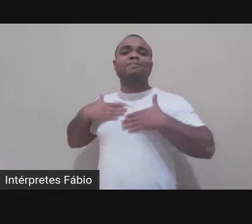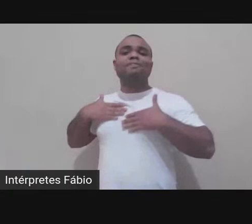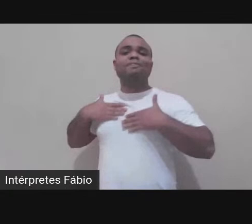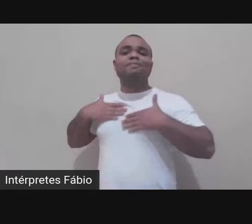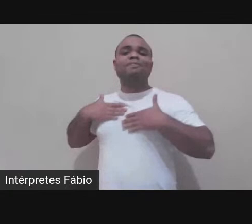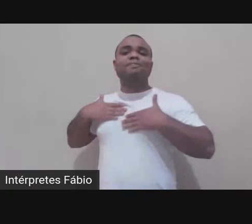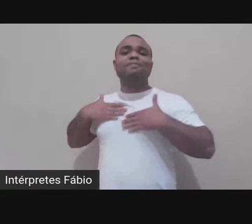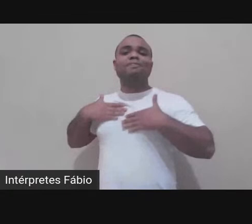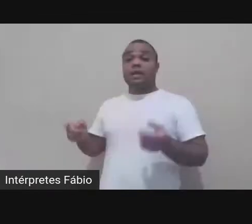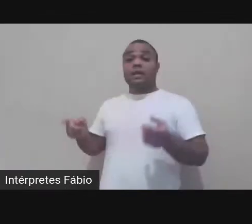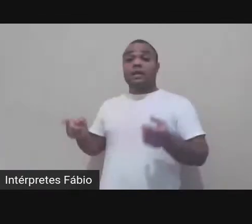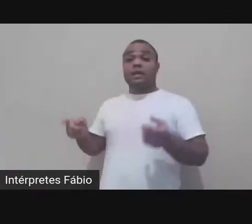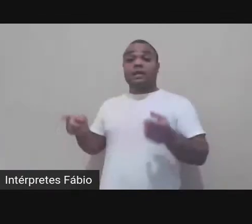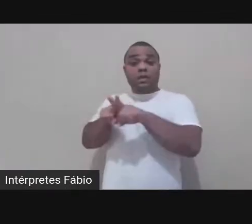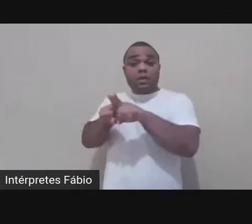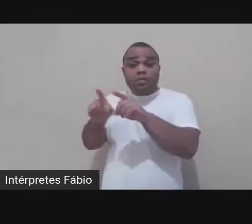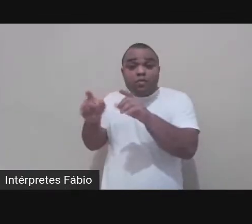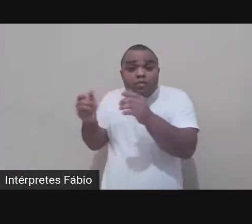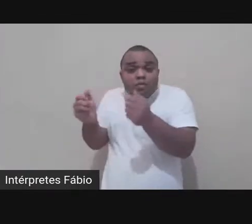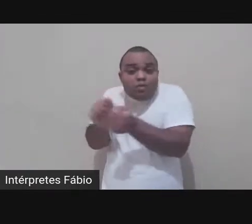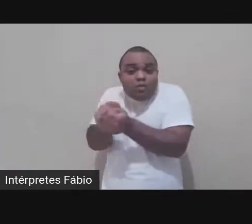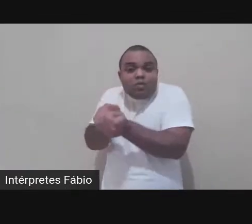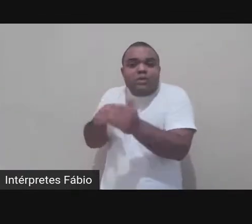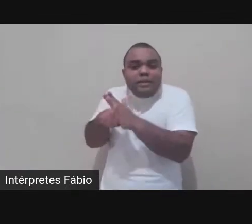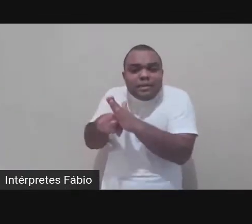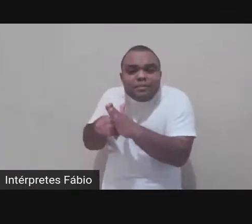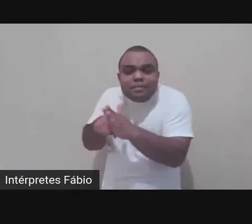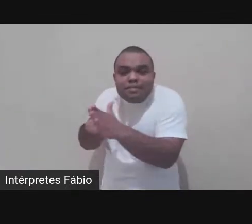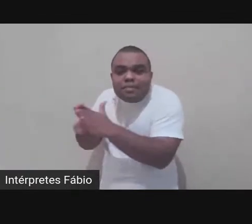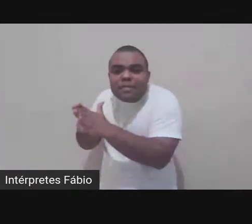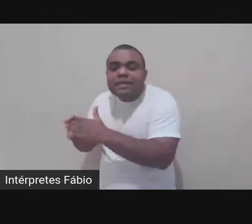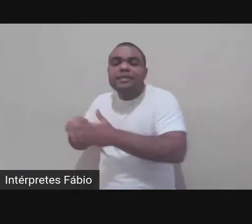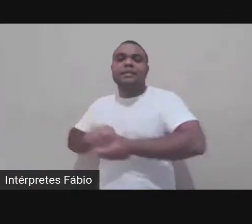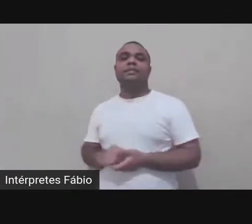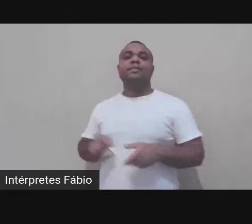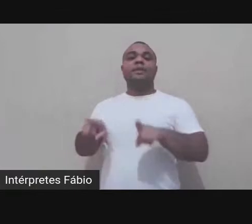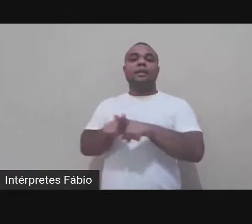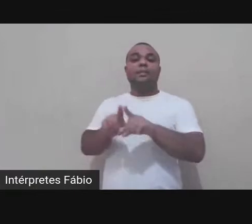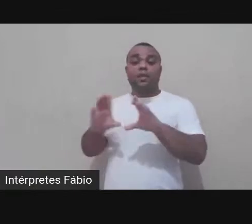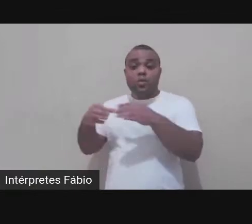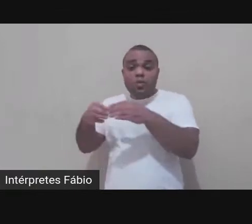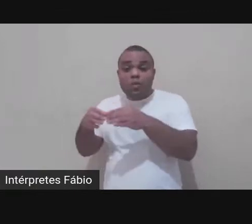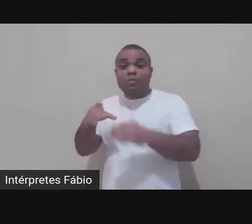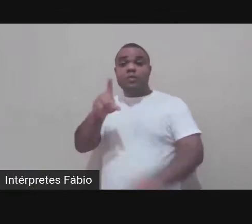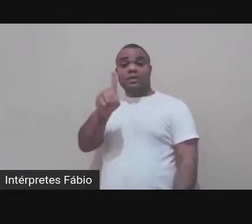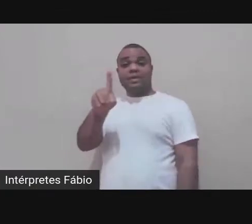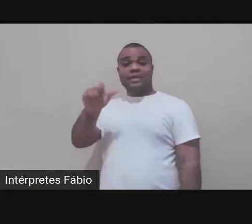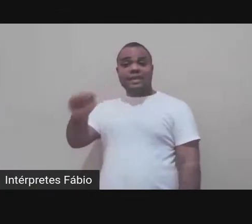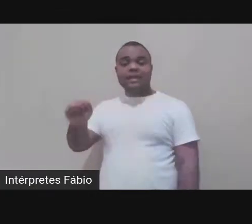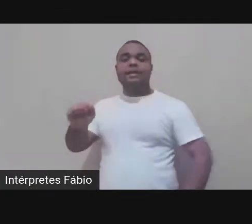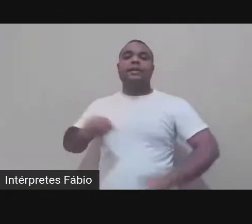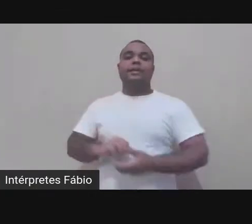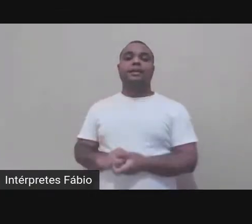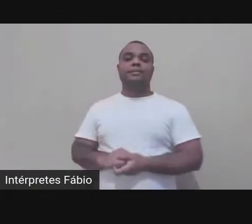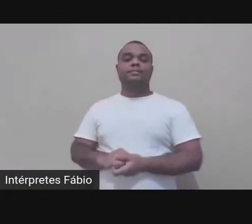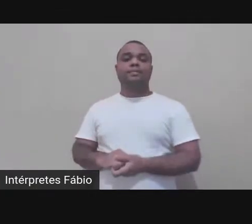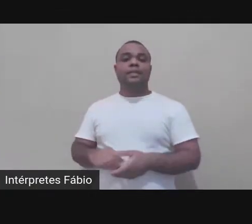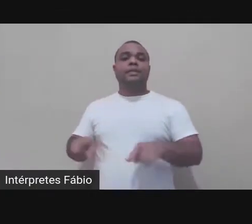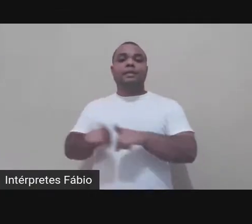agradecer a organização do evento, agradecer os intérpretes de Libras, nesse momento com a pandemia que a gente está sendo forçado a